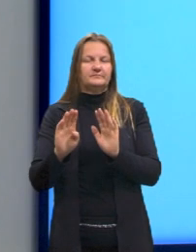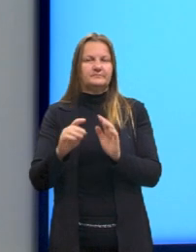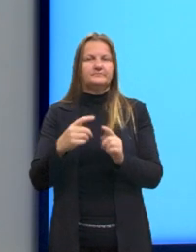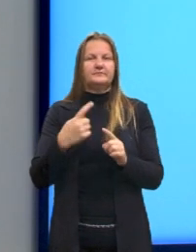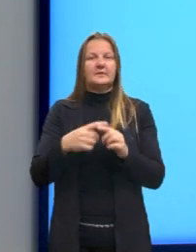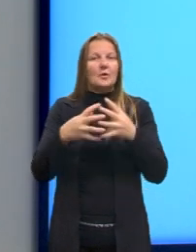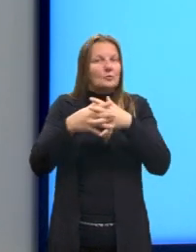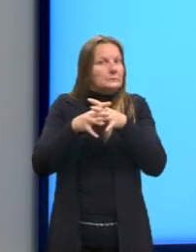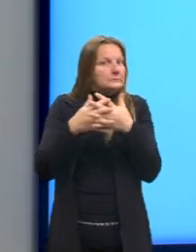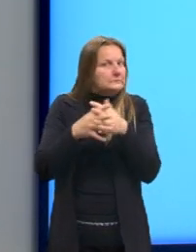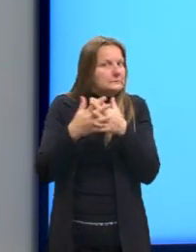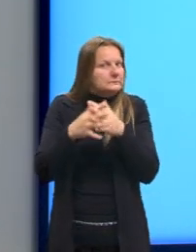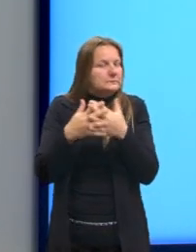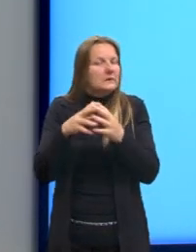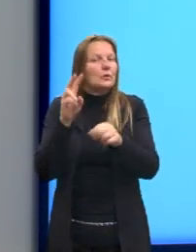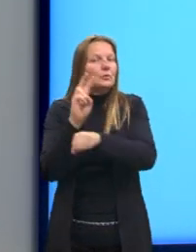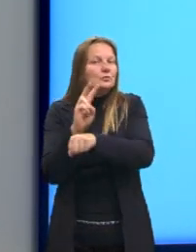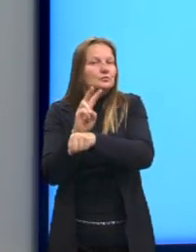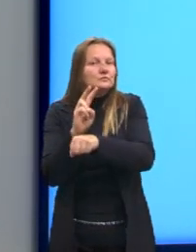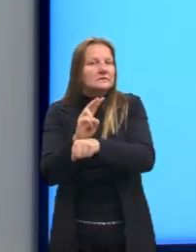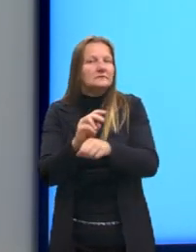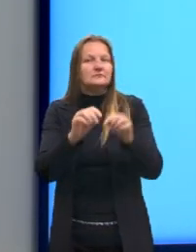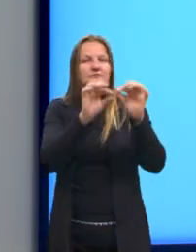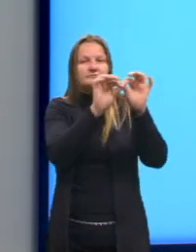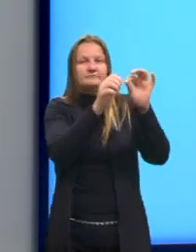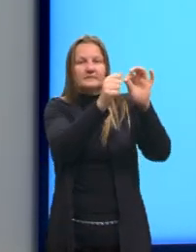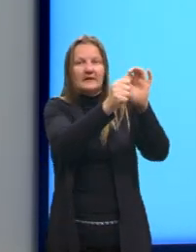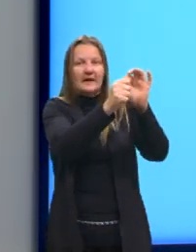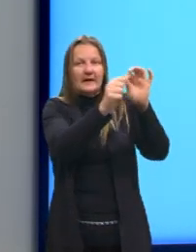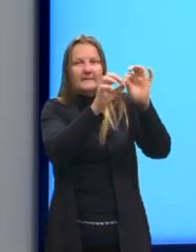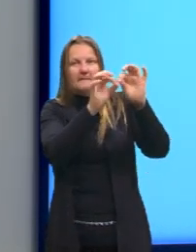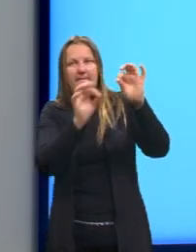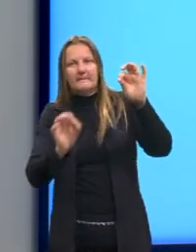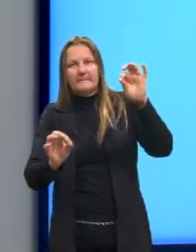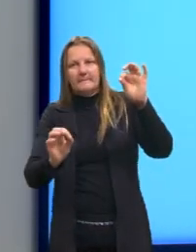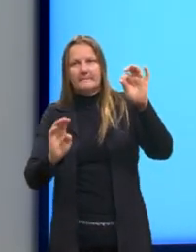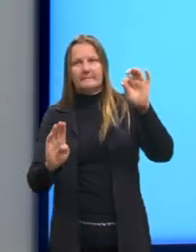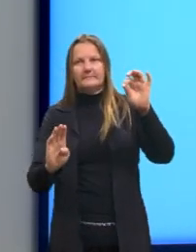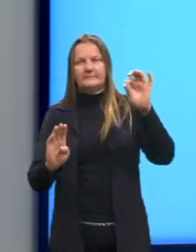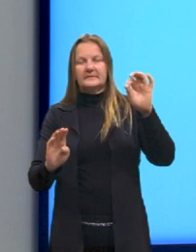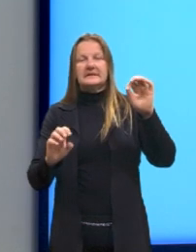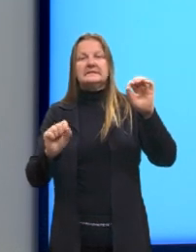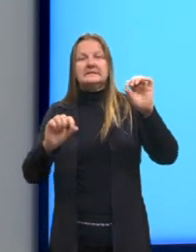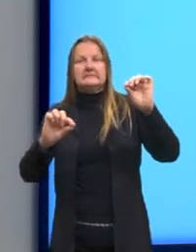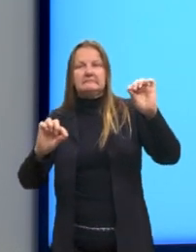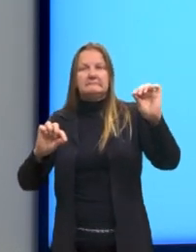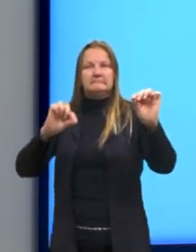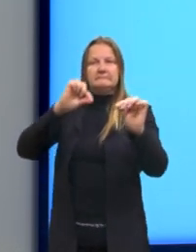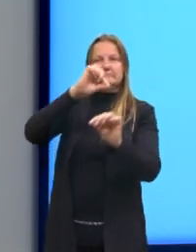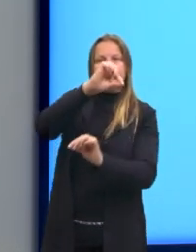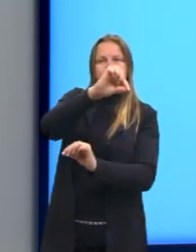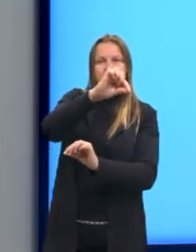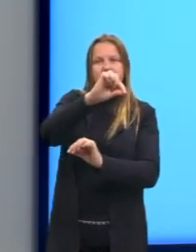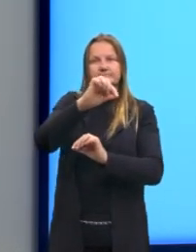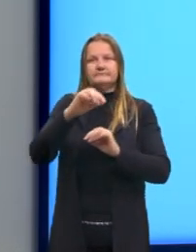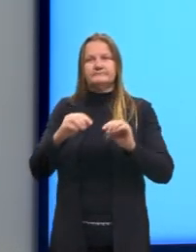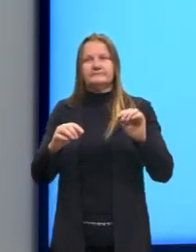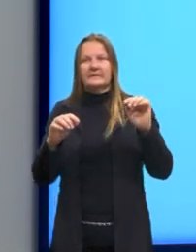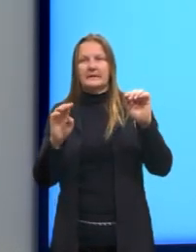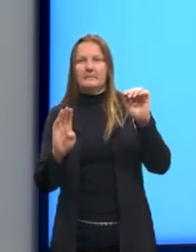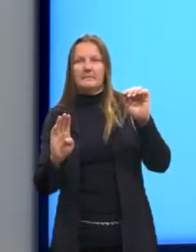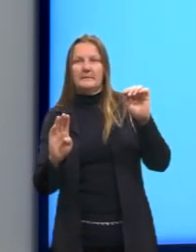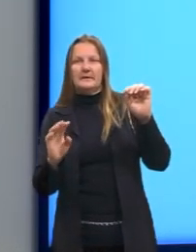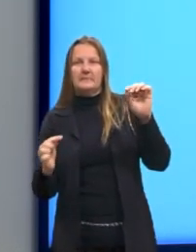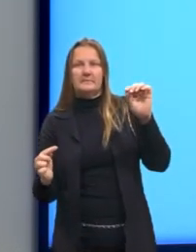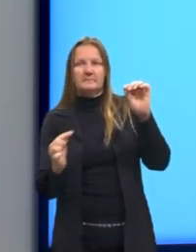confundir, né, a ordem que está sendo feita. Se fosse feito ao contrário, o B menos o A,